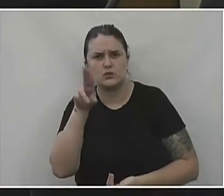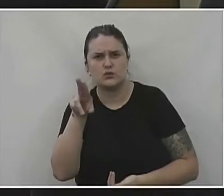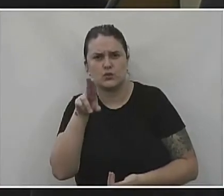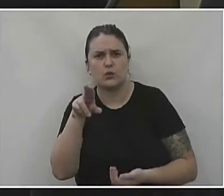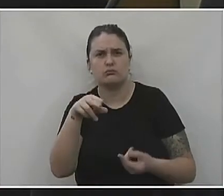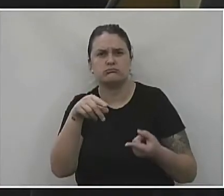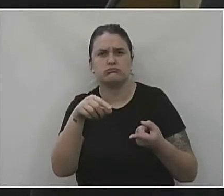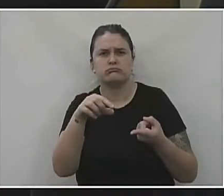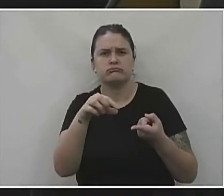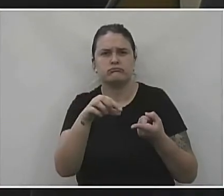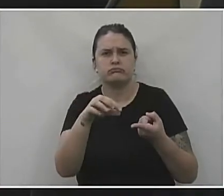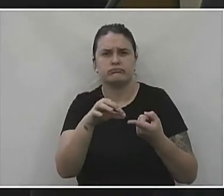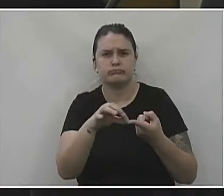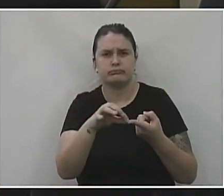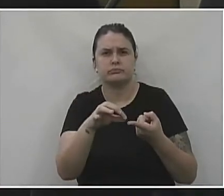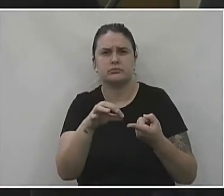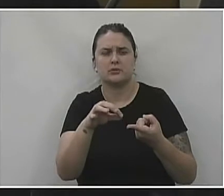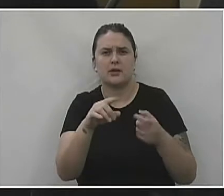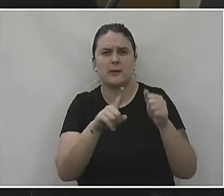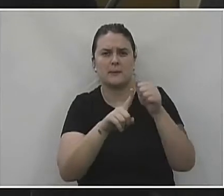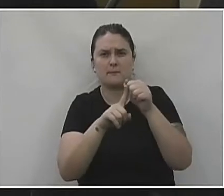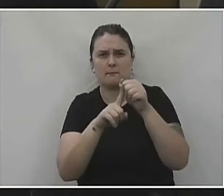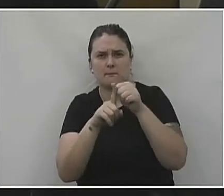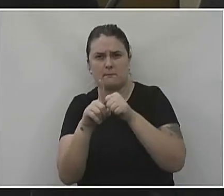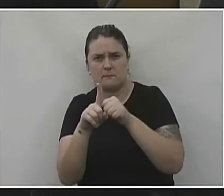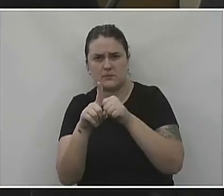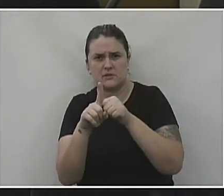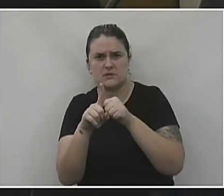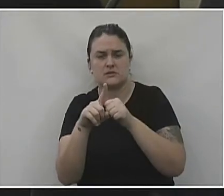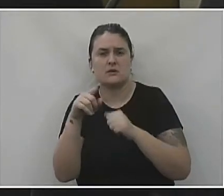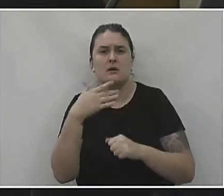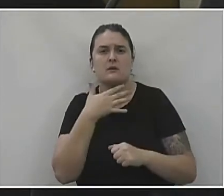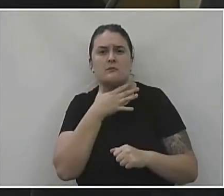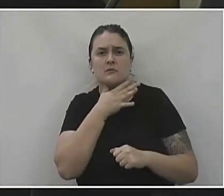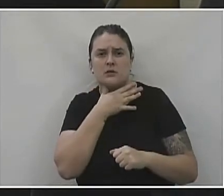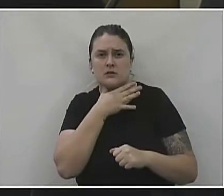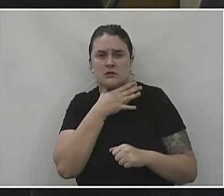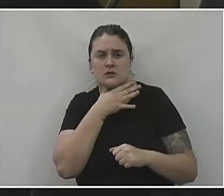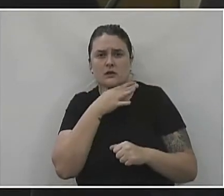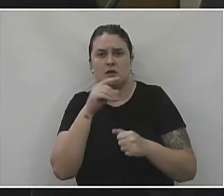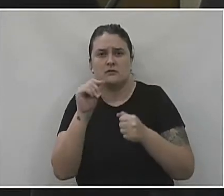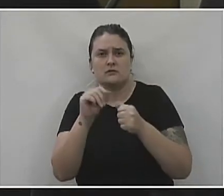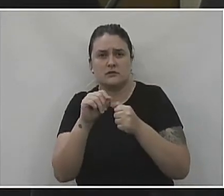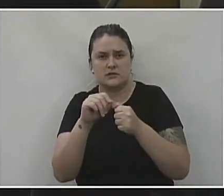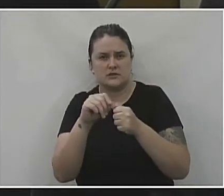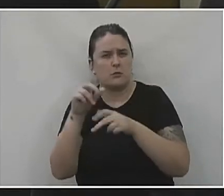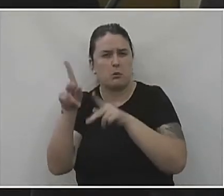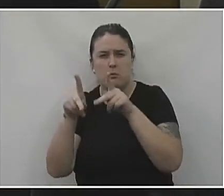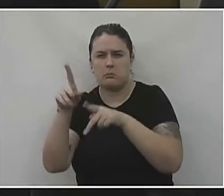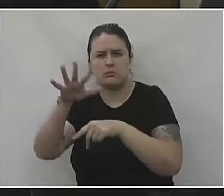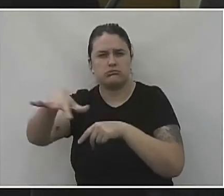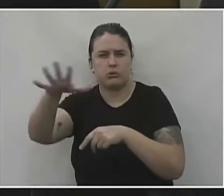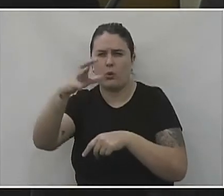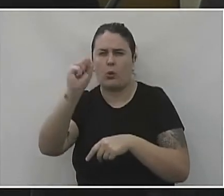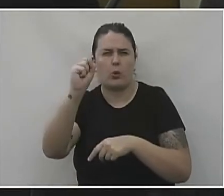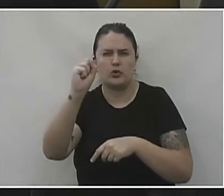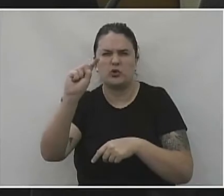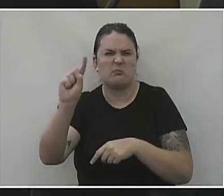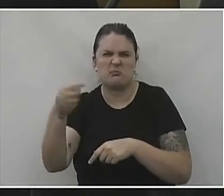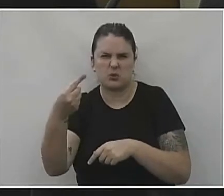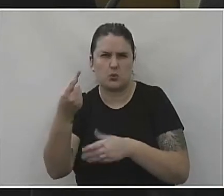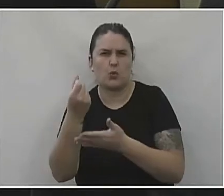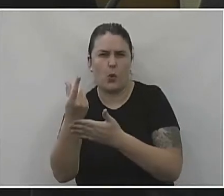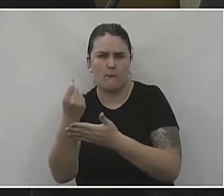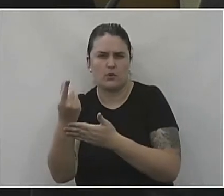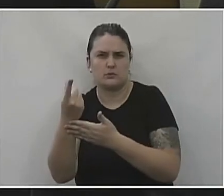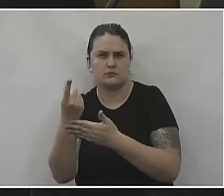teste nesse mês de março para fazer o teste na população. Foram 8 mil kits que eles